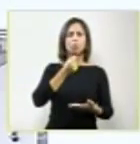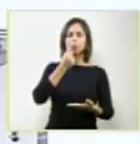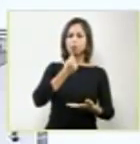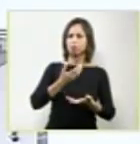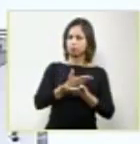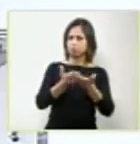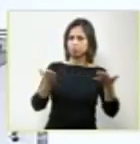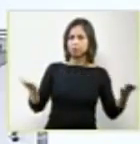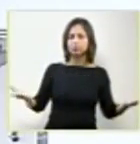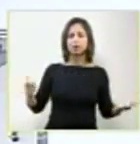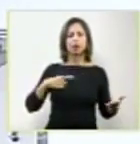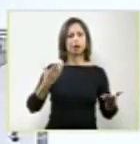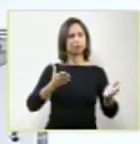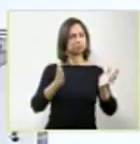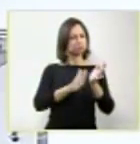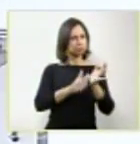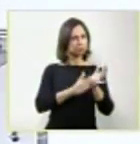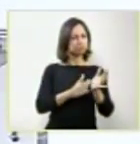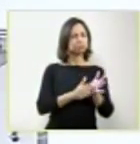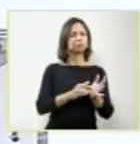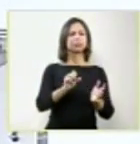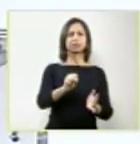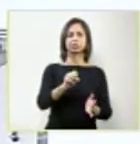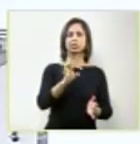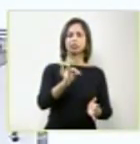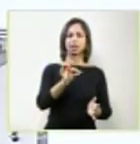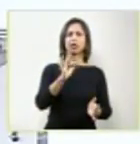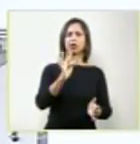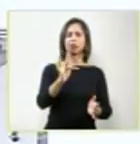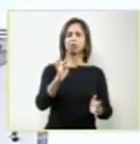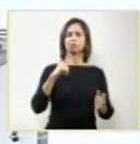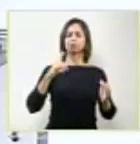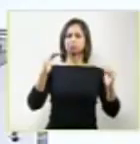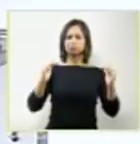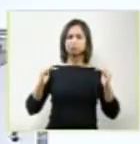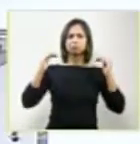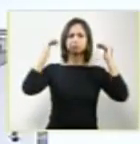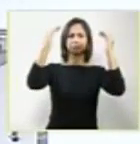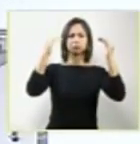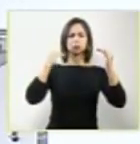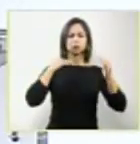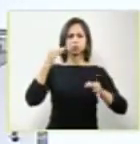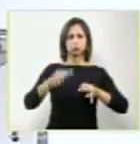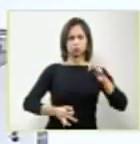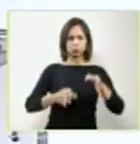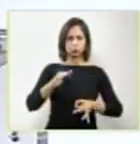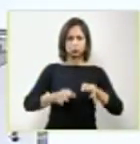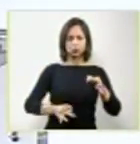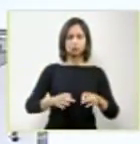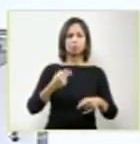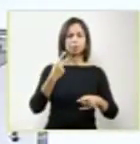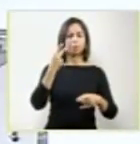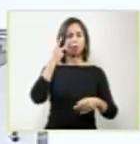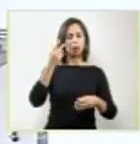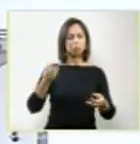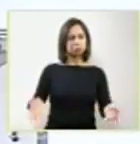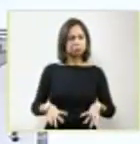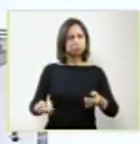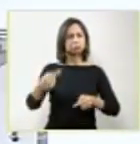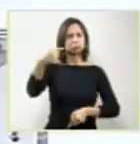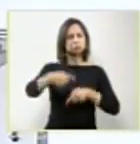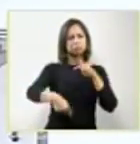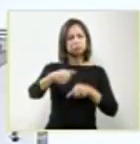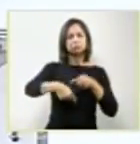o Supremo Tribunal Federal, a mais alta corte, em promover um debate público sobre o